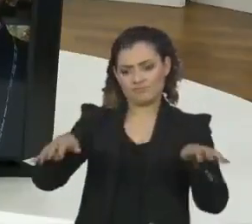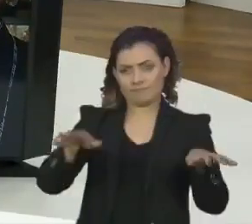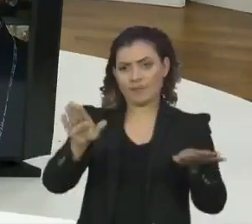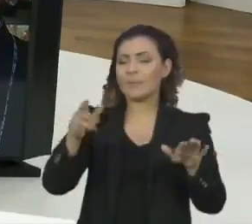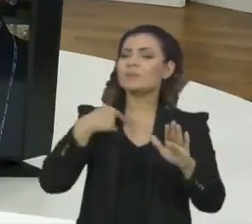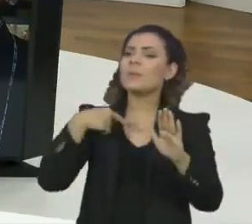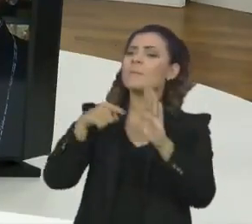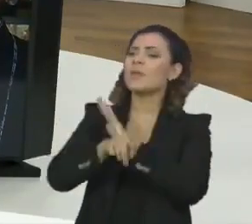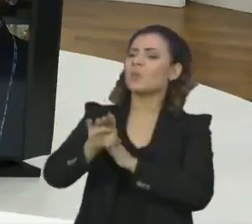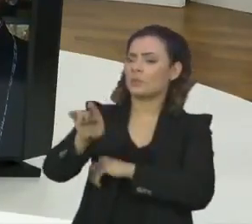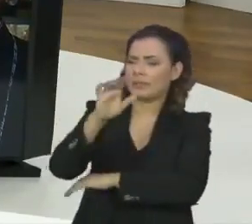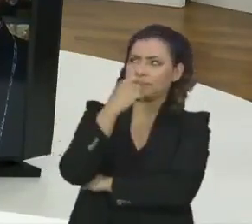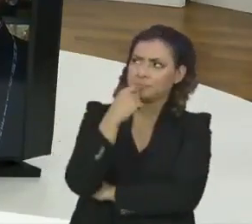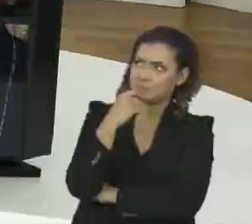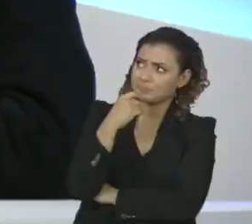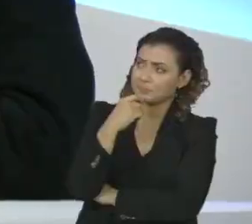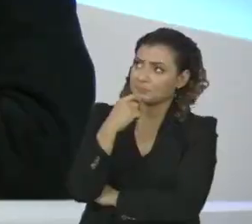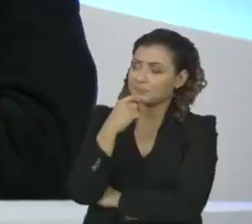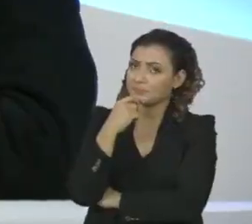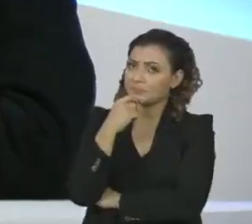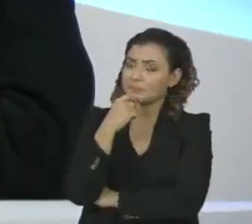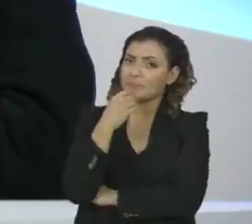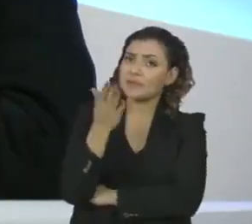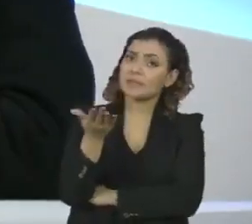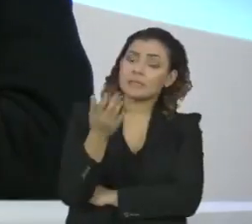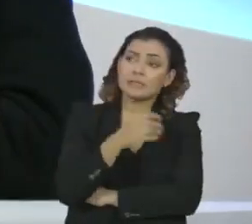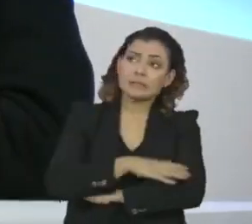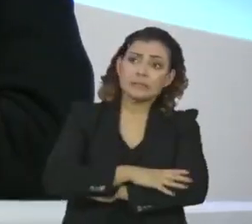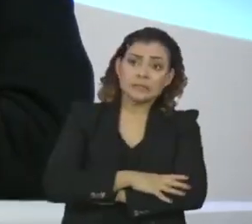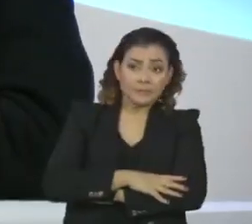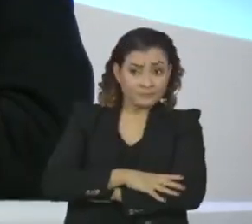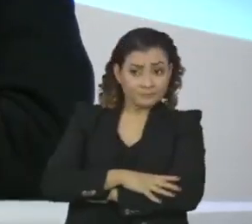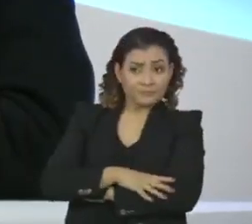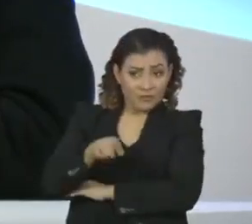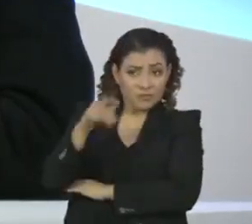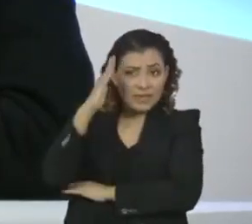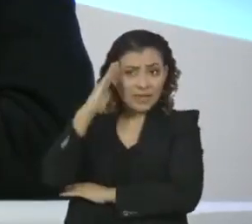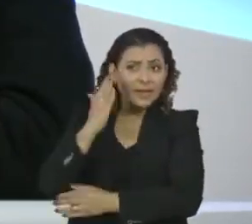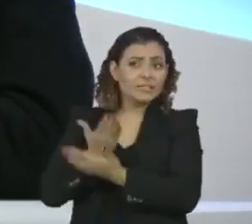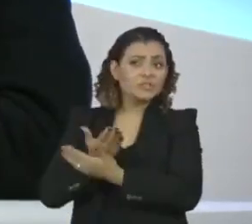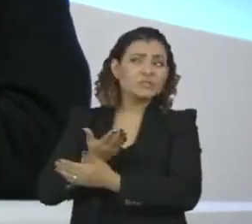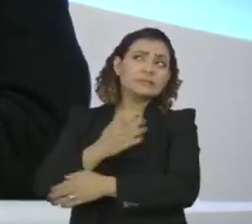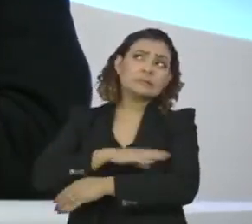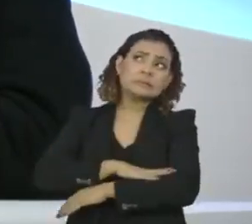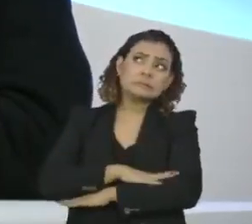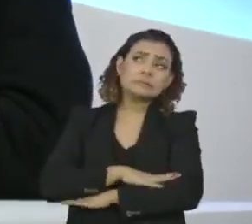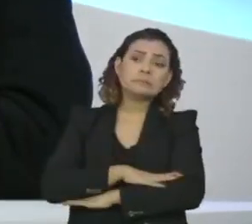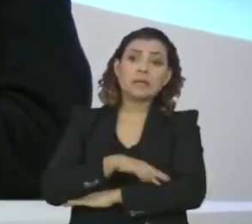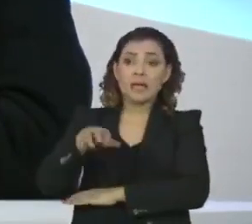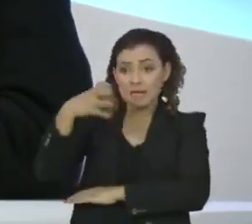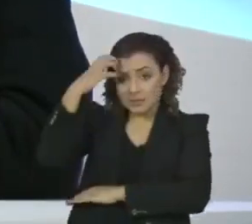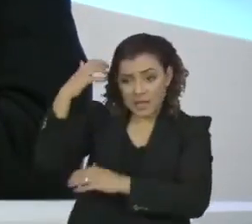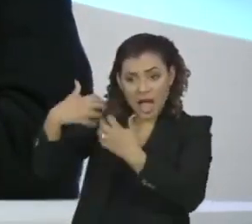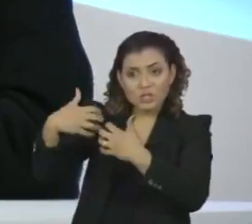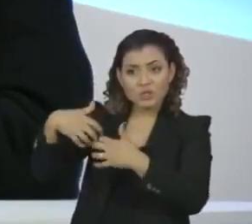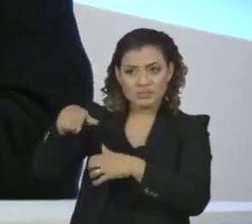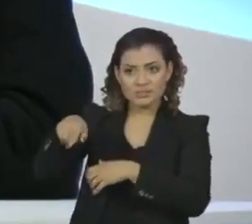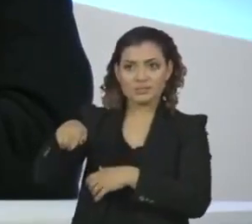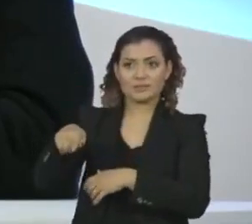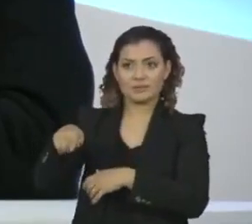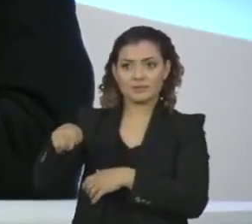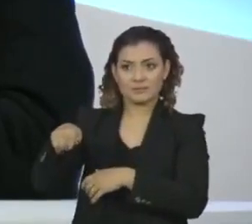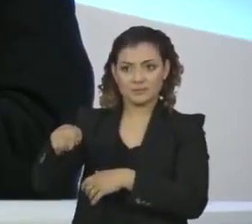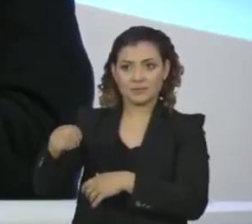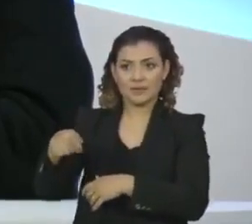minha pergunta seria, o senhor acha, Dom Dilo, que esse raciocínio do Ratzinger se